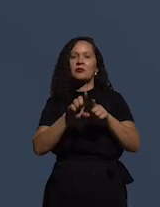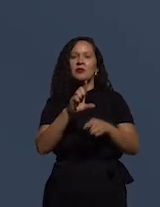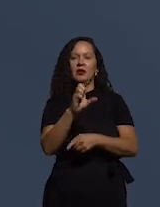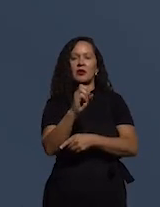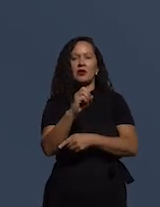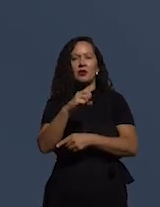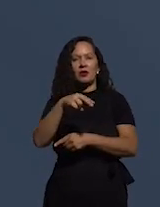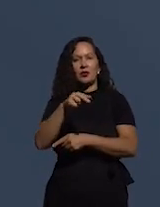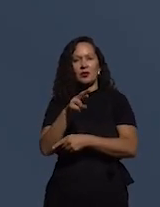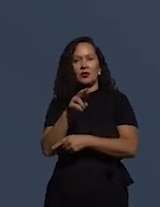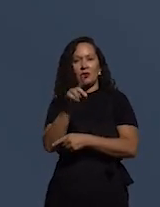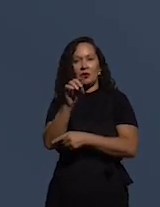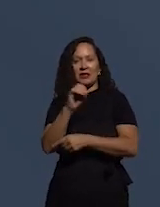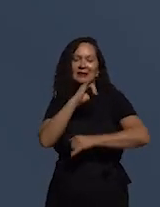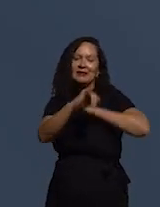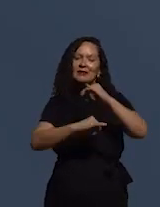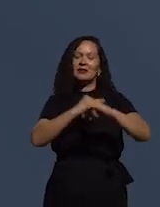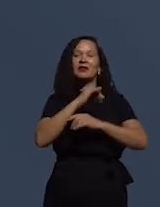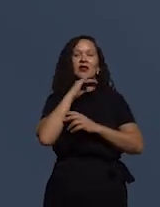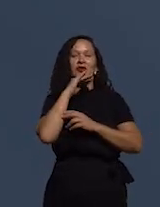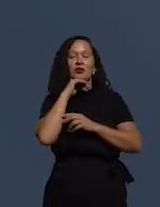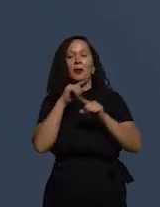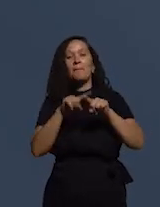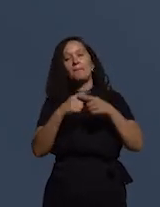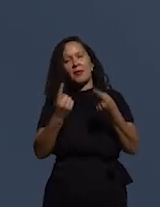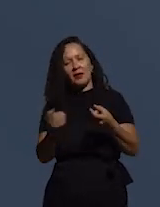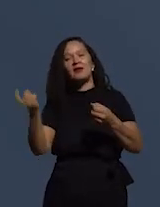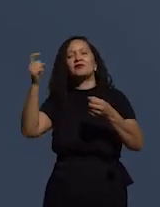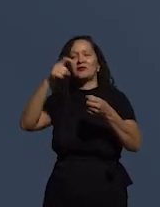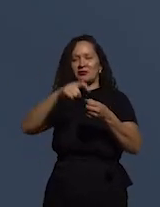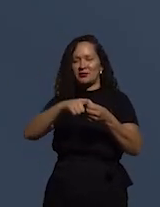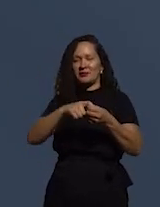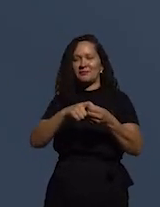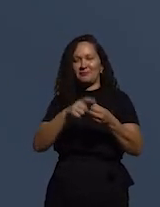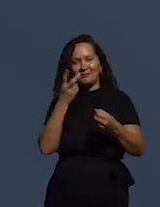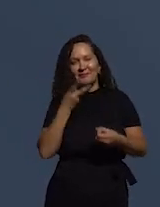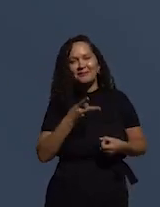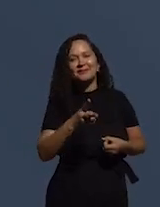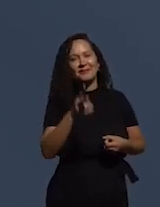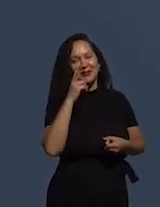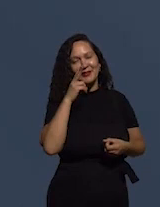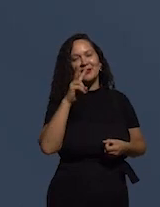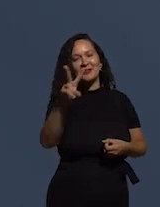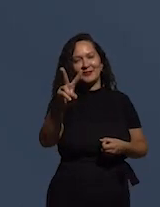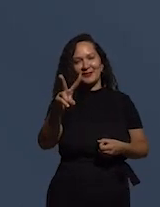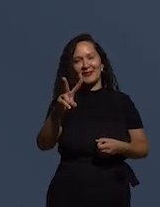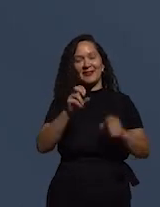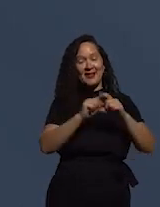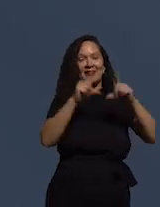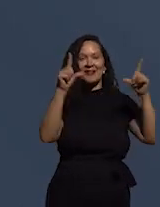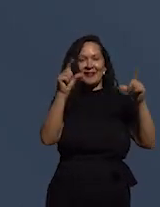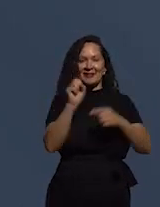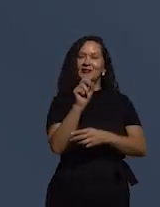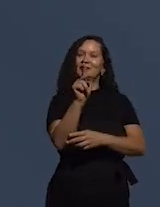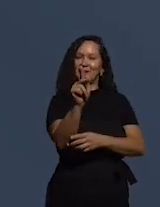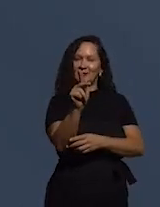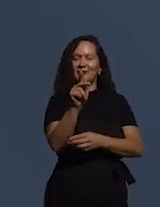Leonardo, infelizmente, portou agora, mas eu estou vendo que ele já deve estar voltando aí, já estou vendo aí que a tela está funcionando.